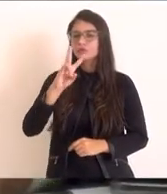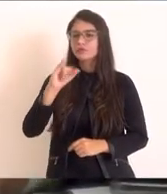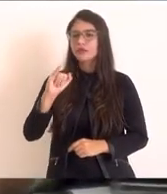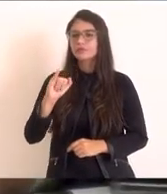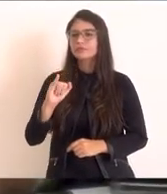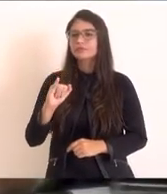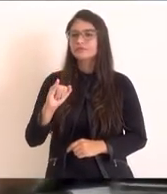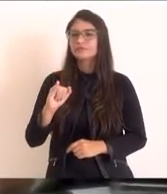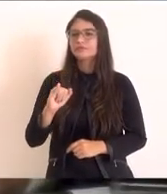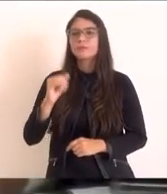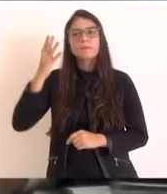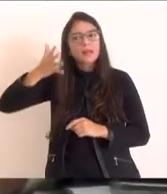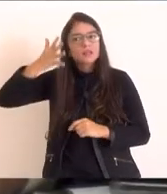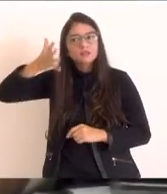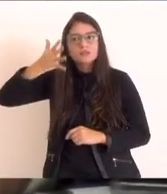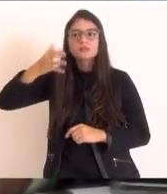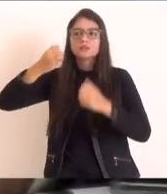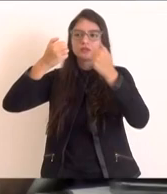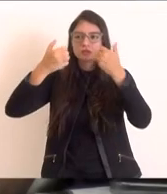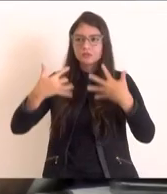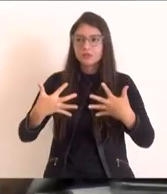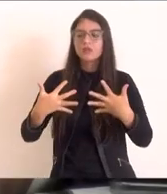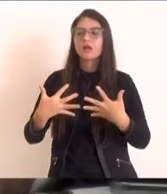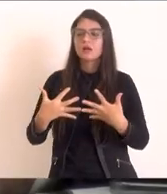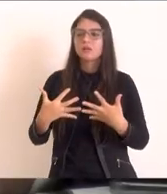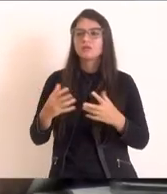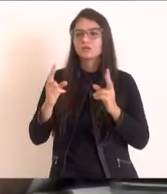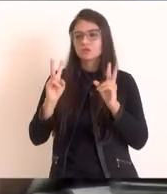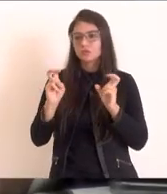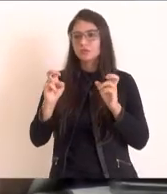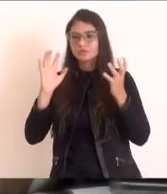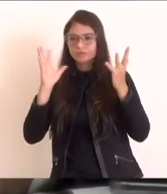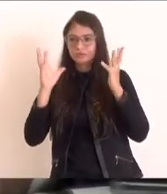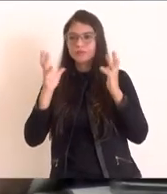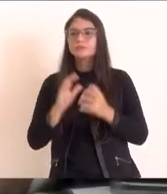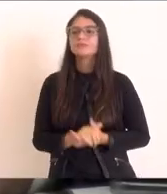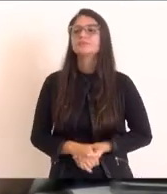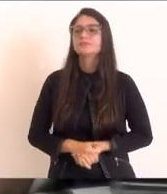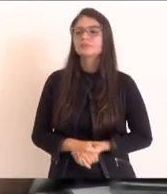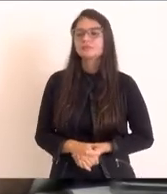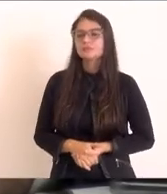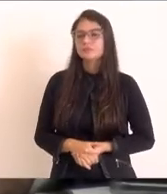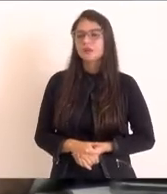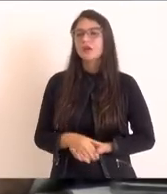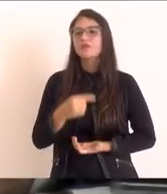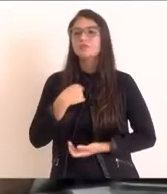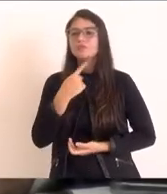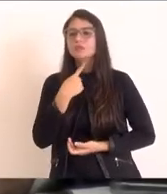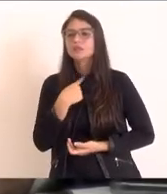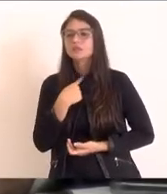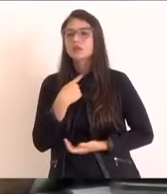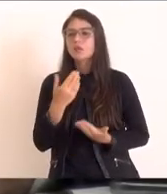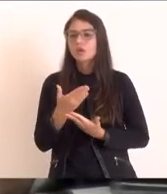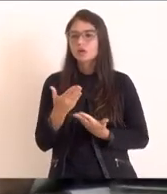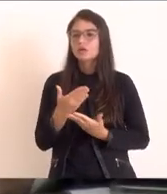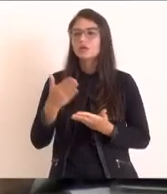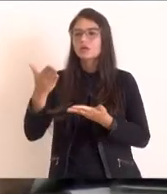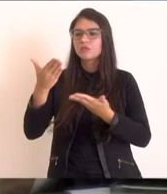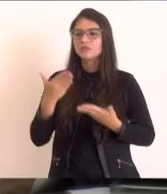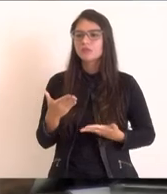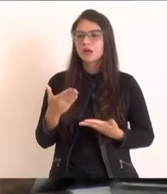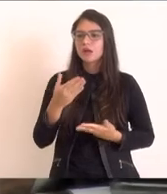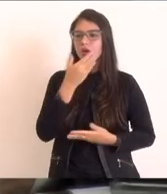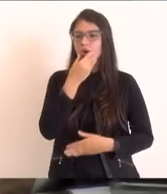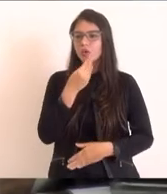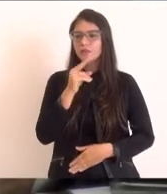vai ver um palestrante falando sobre o clima. Queria convidar o Celso Pancera,